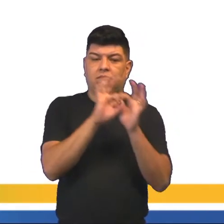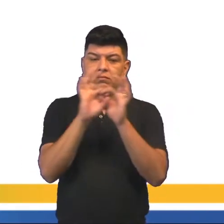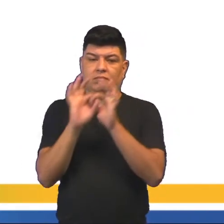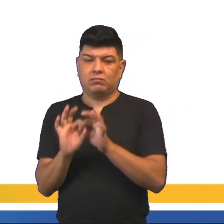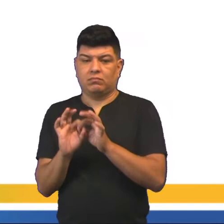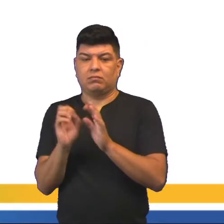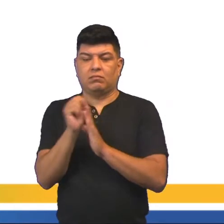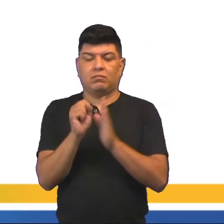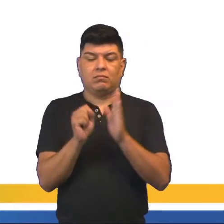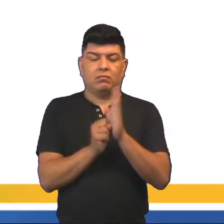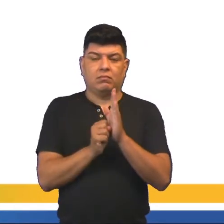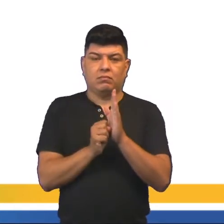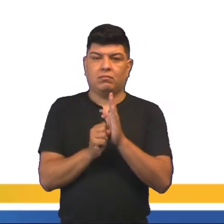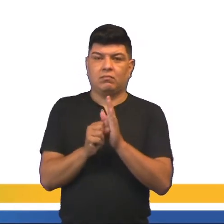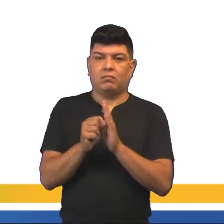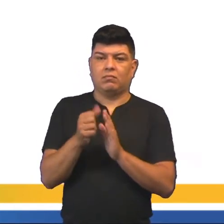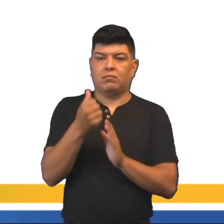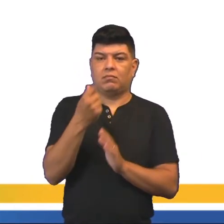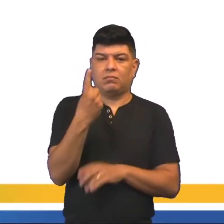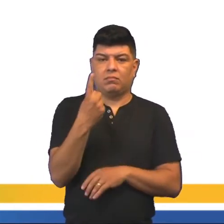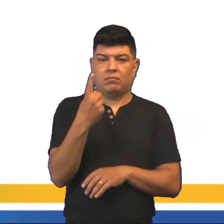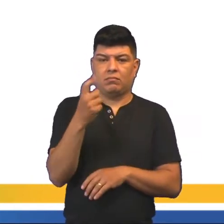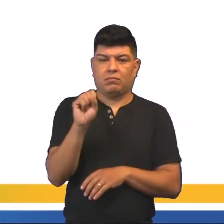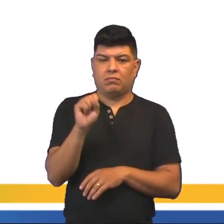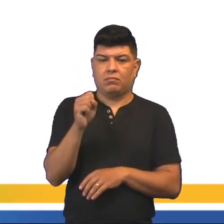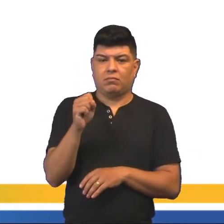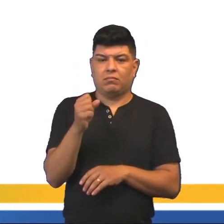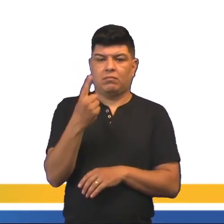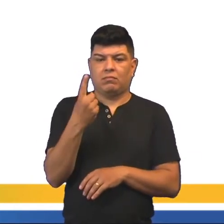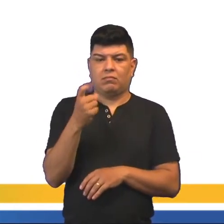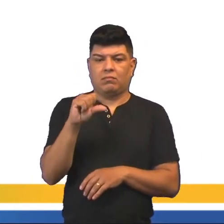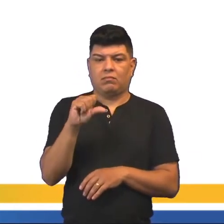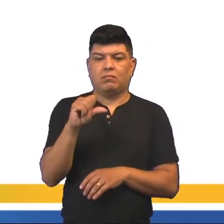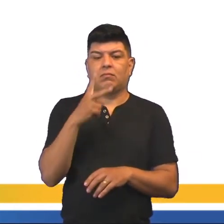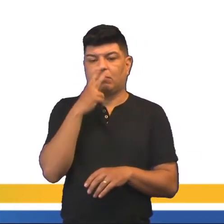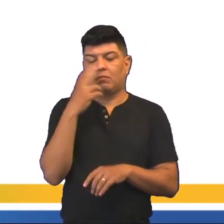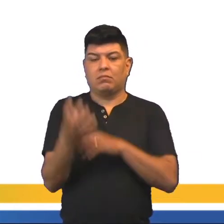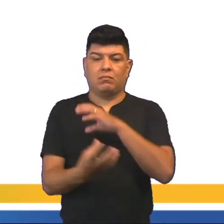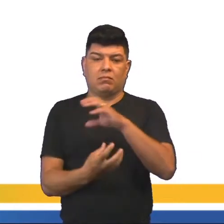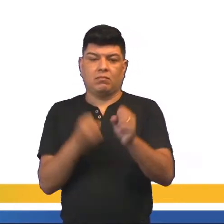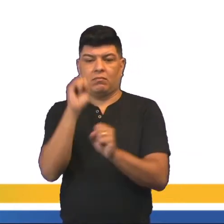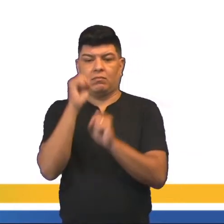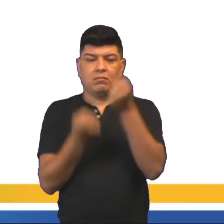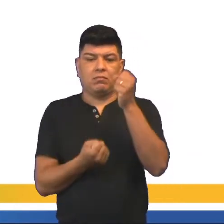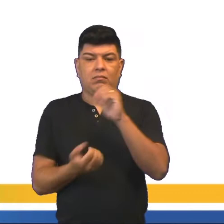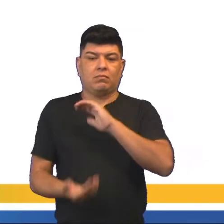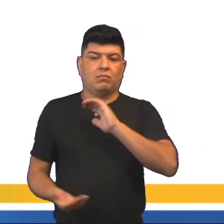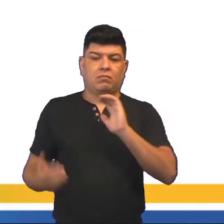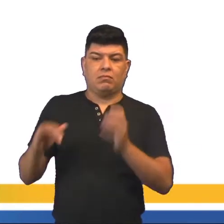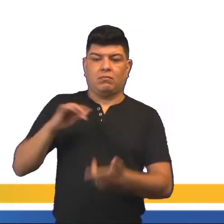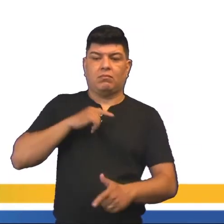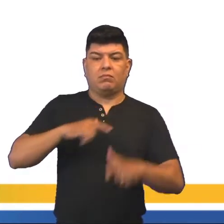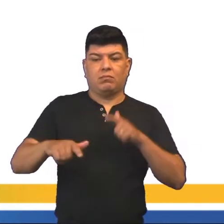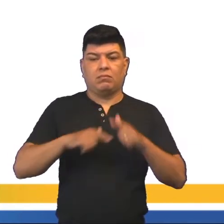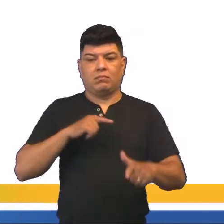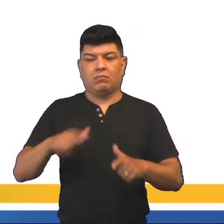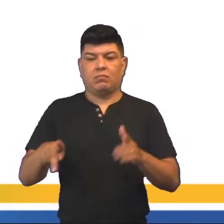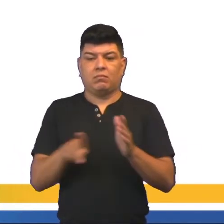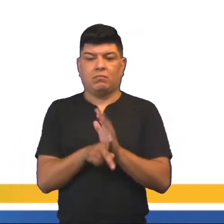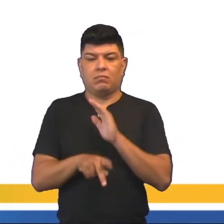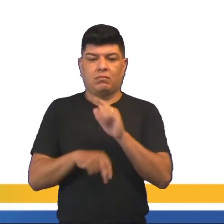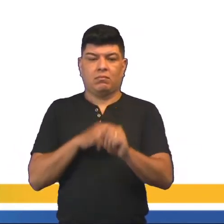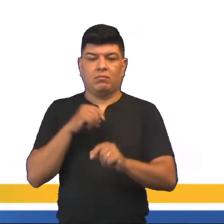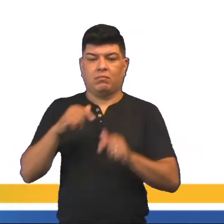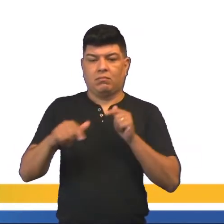contextualizar um pouco. A gente tem aí o século XVIII e XIX, a Revolução Industrial, que tem a transformação do trabalho